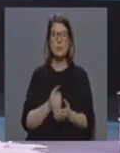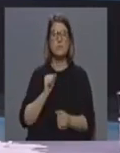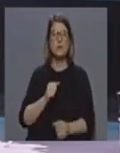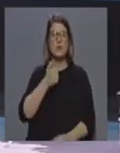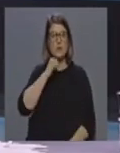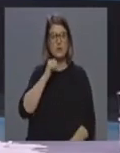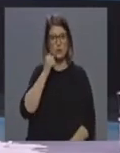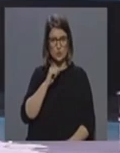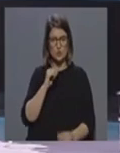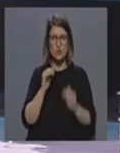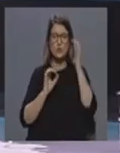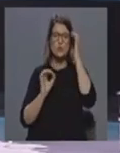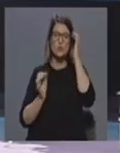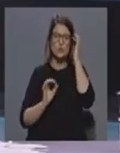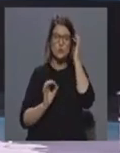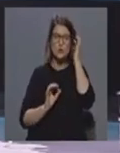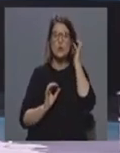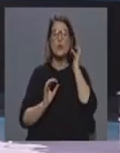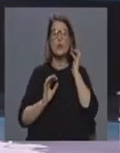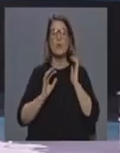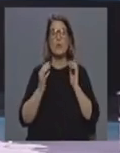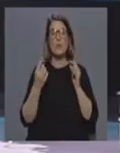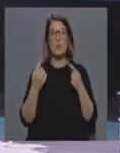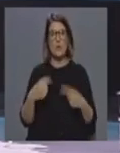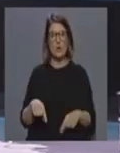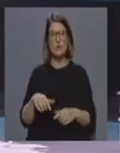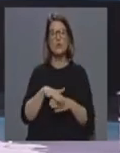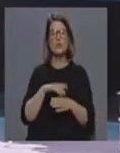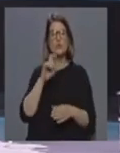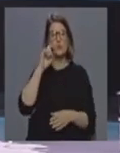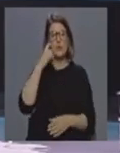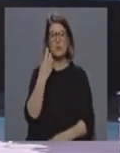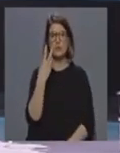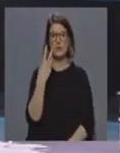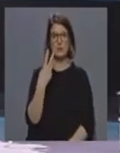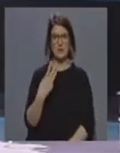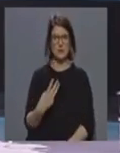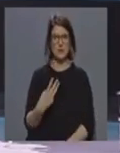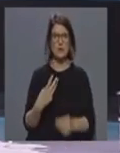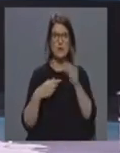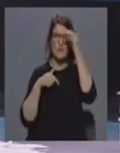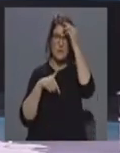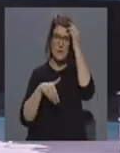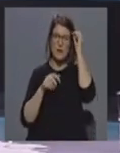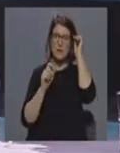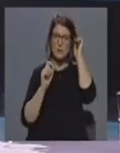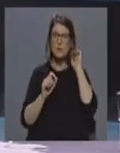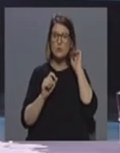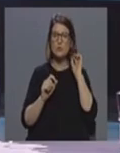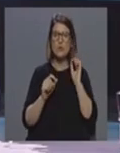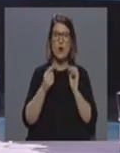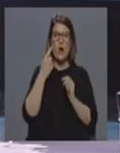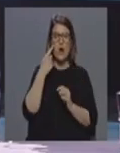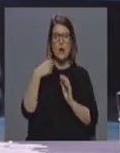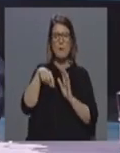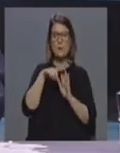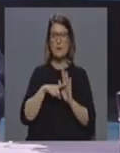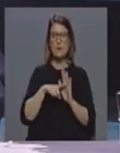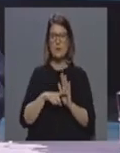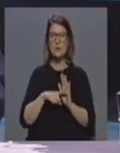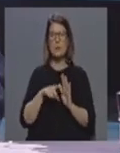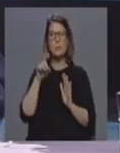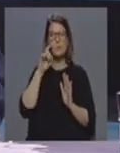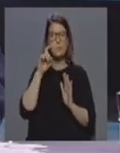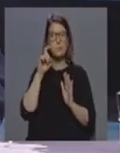e verificaram-se apenas três casos suspeitos. Nos próximos minutos, vamos olhar para as medidas de prevenção e